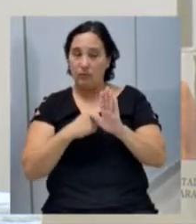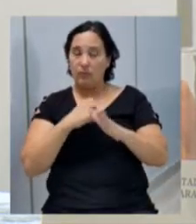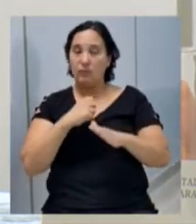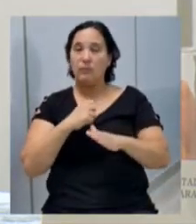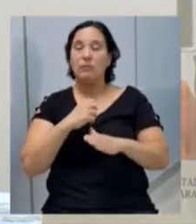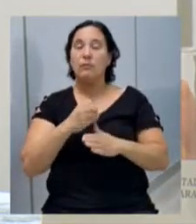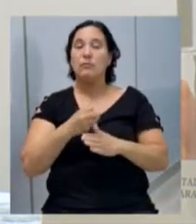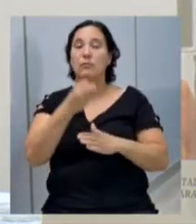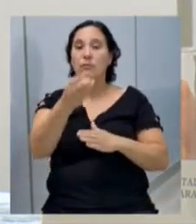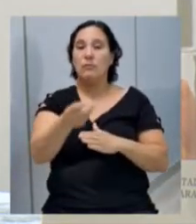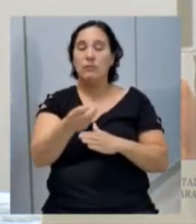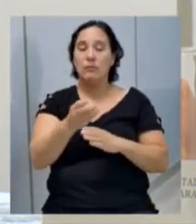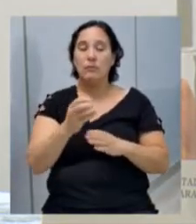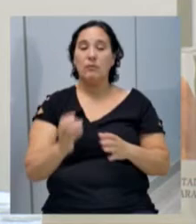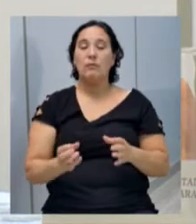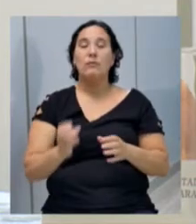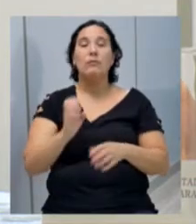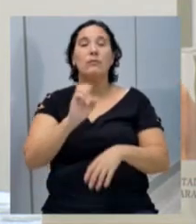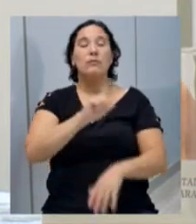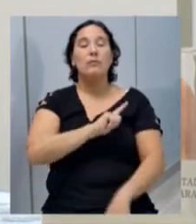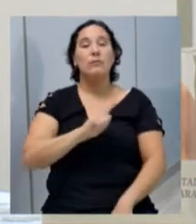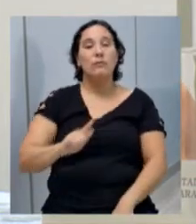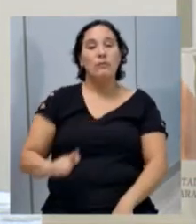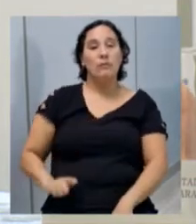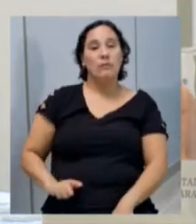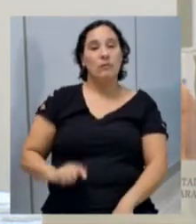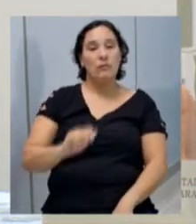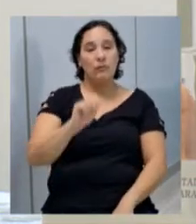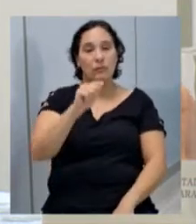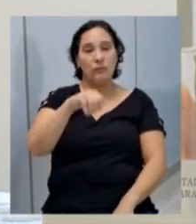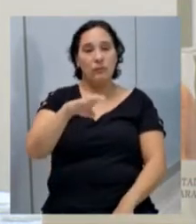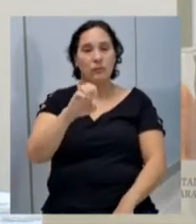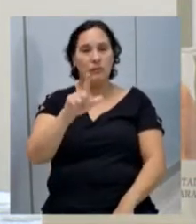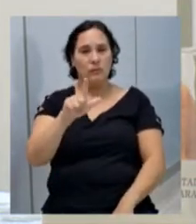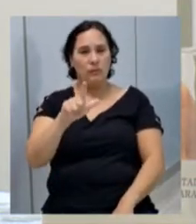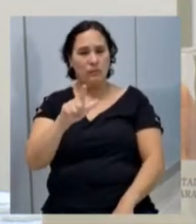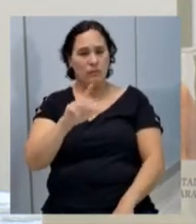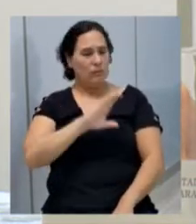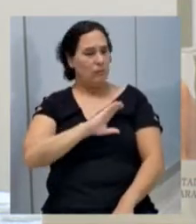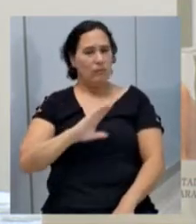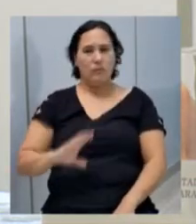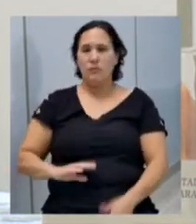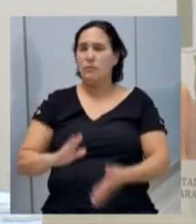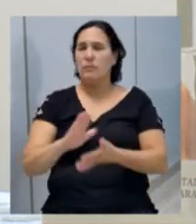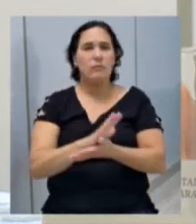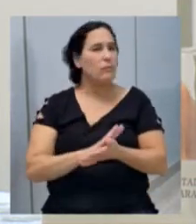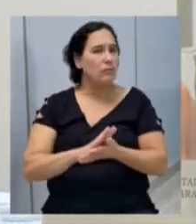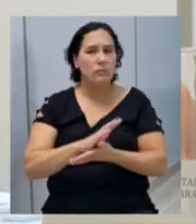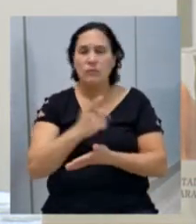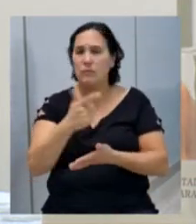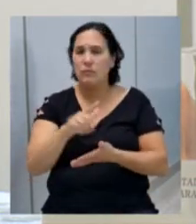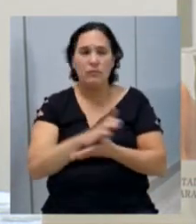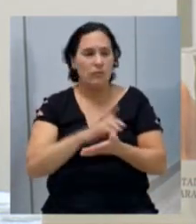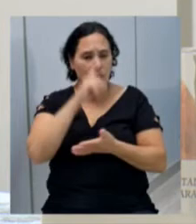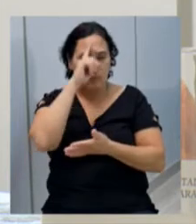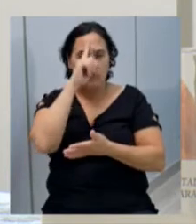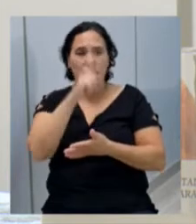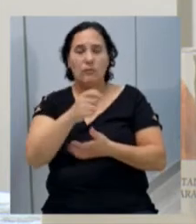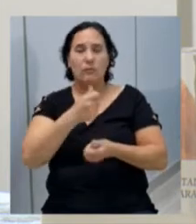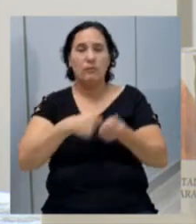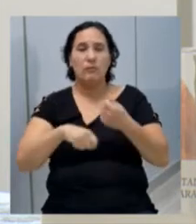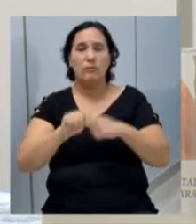concedente, no caso da União, através da ANEL, que a Câmara não tem qualquer gerência em determinar as questões